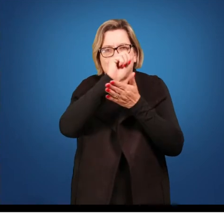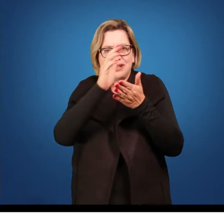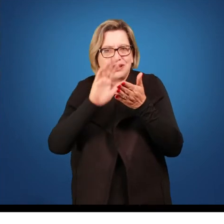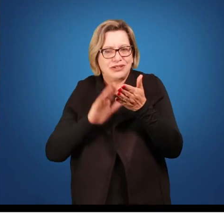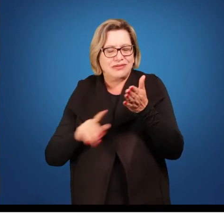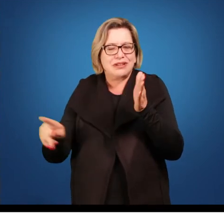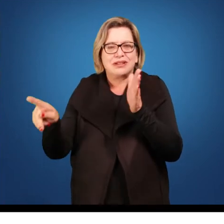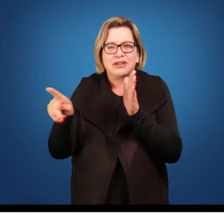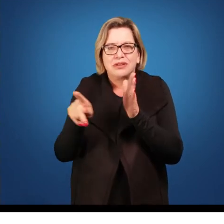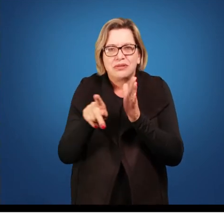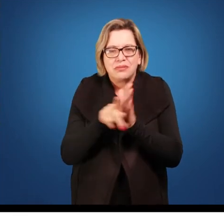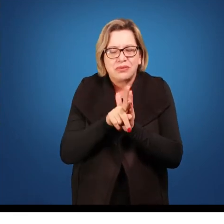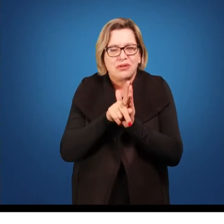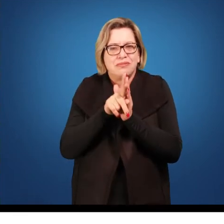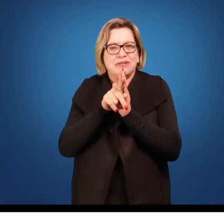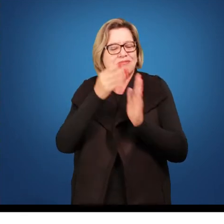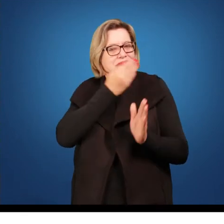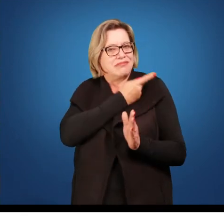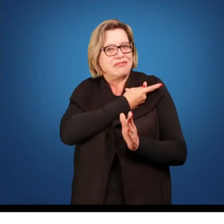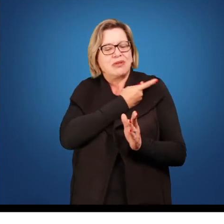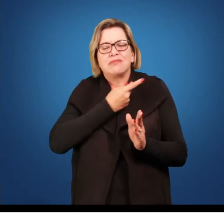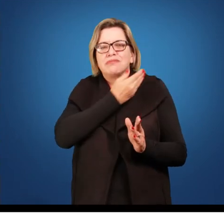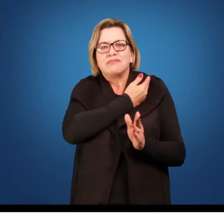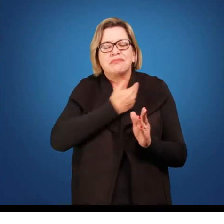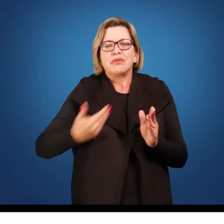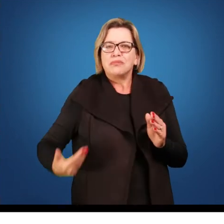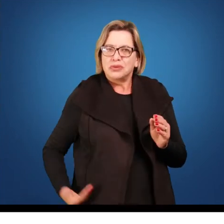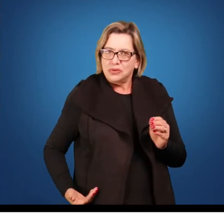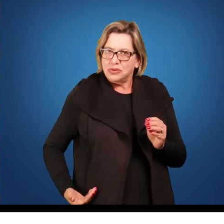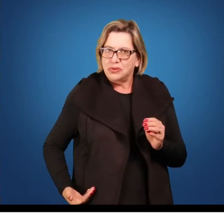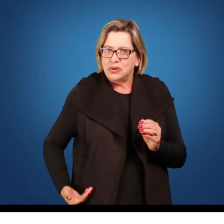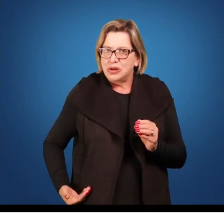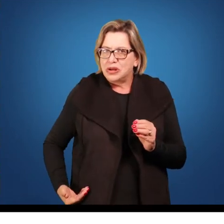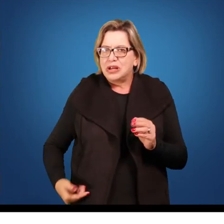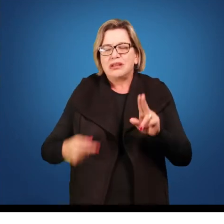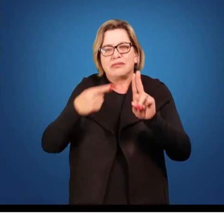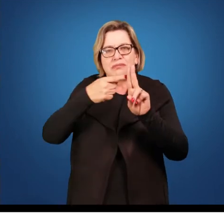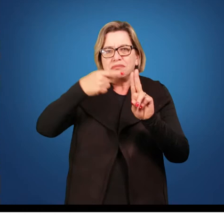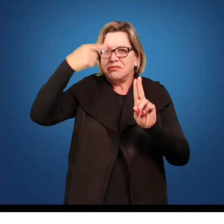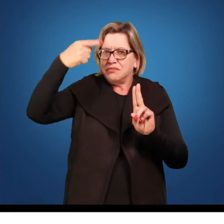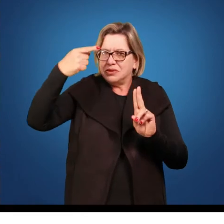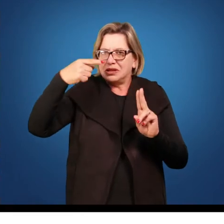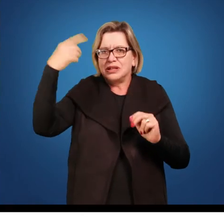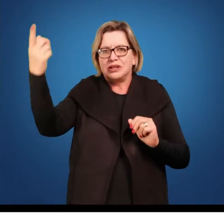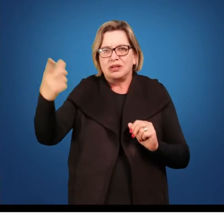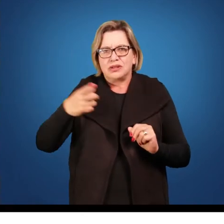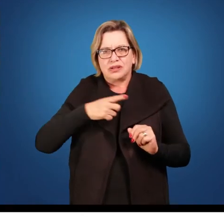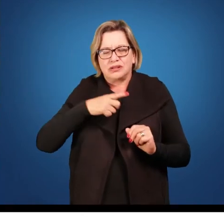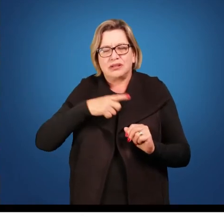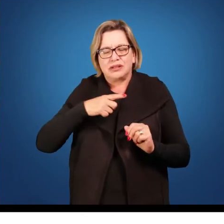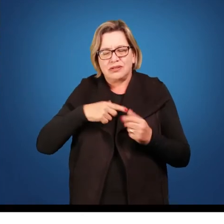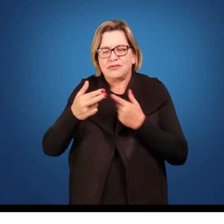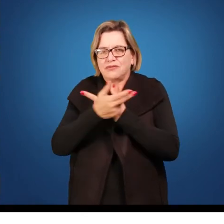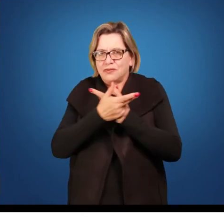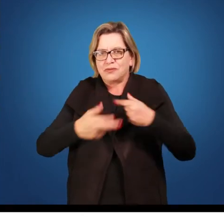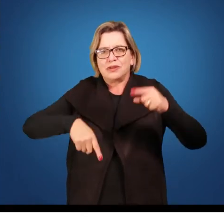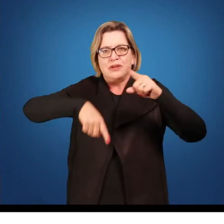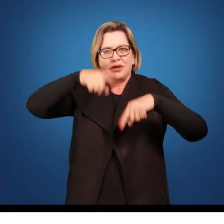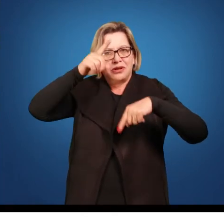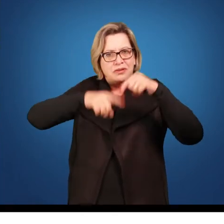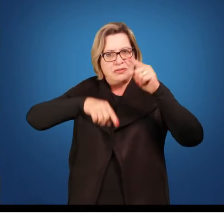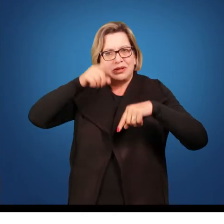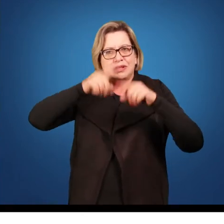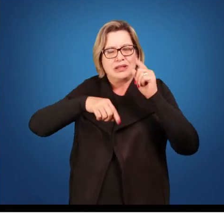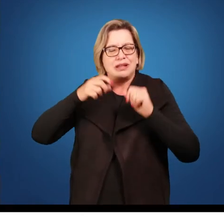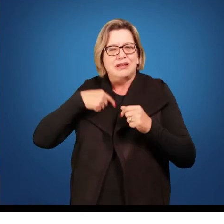consideradas o bem público? Então, nessa primeira parte da disciplina, nós temos ali alguns arquivos, nós temos